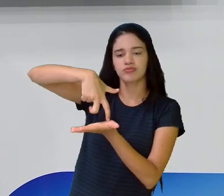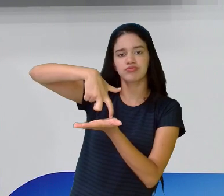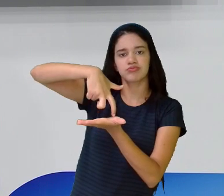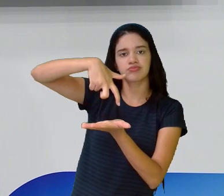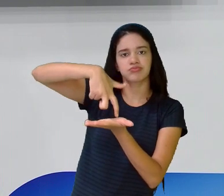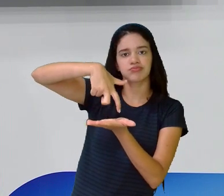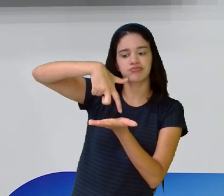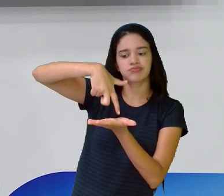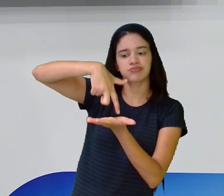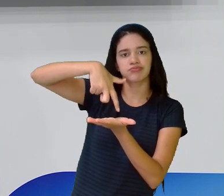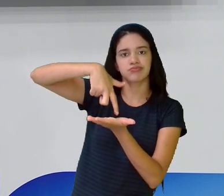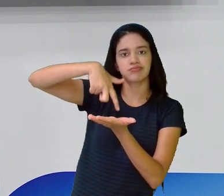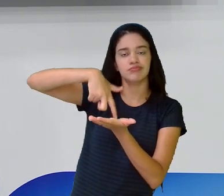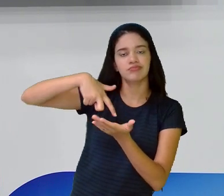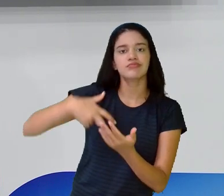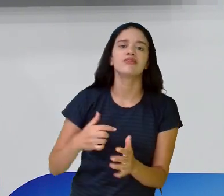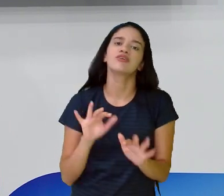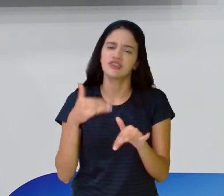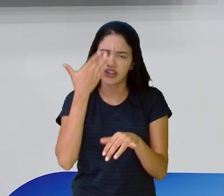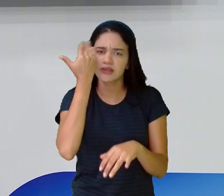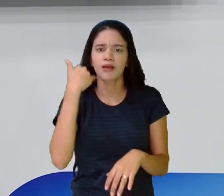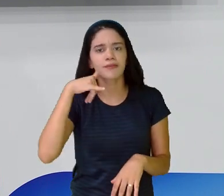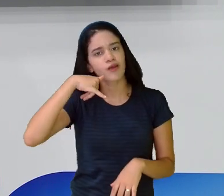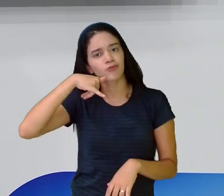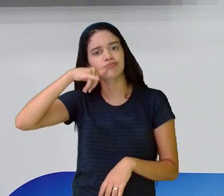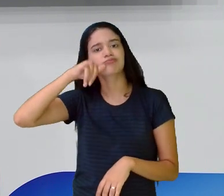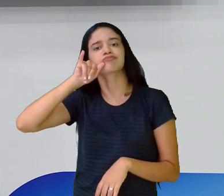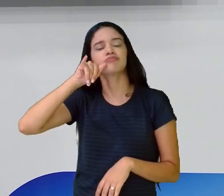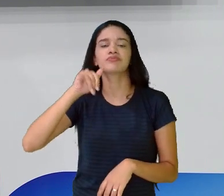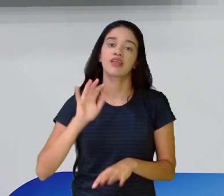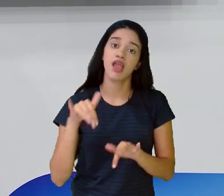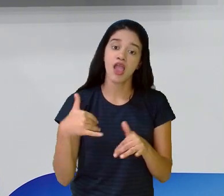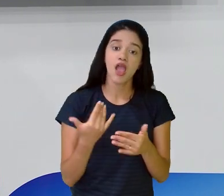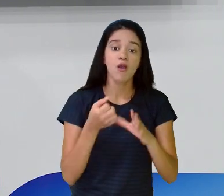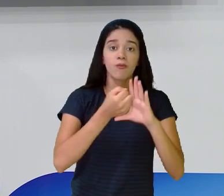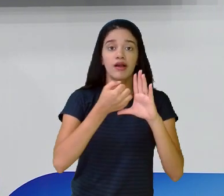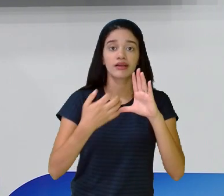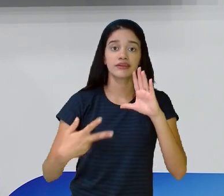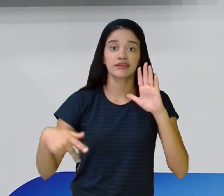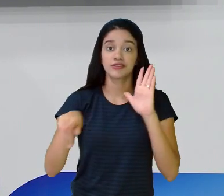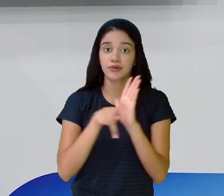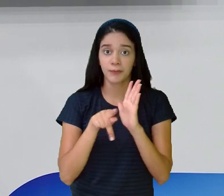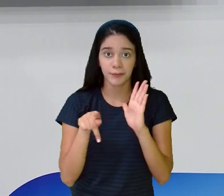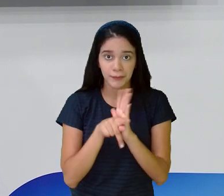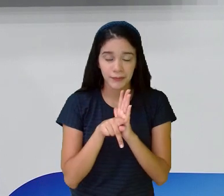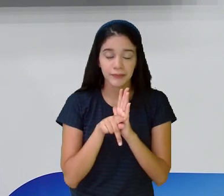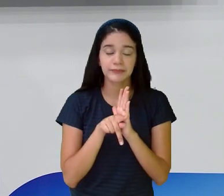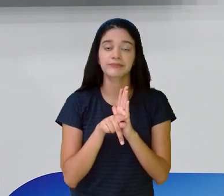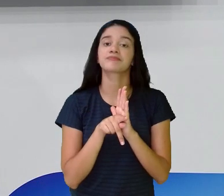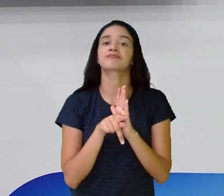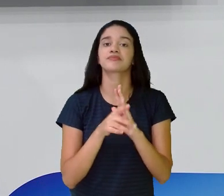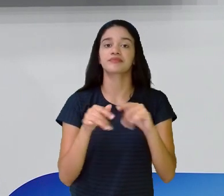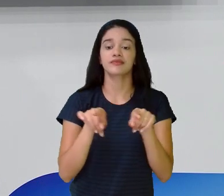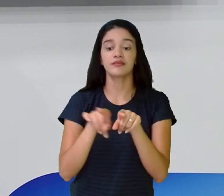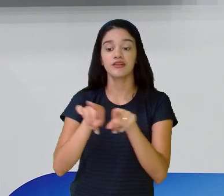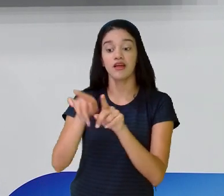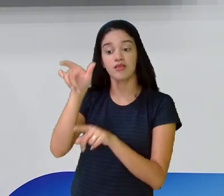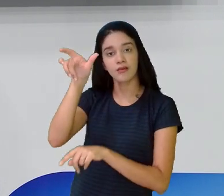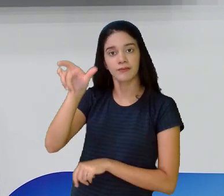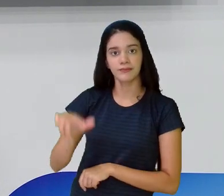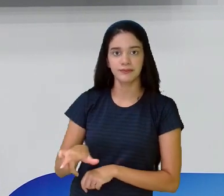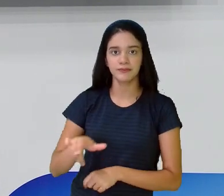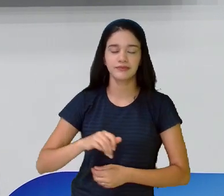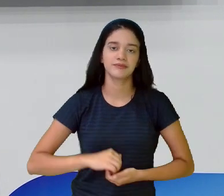entendendo que eu estou falando de saci. Porque é uma referência aí dos elementos que caracterizam, que são predominantes naquele personagem.